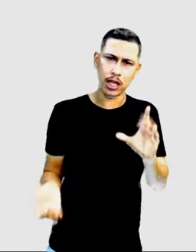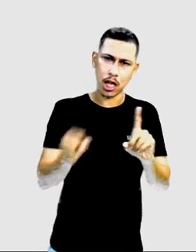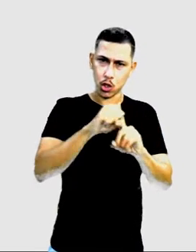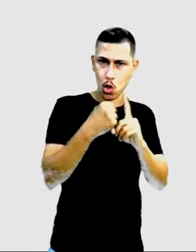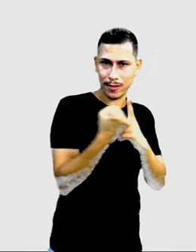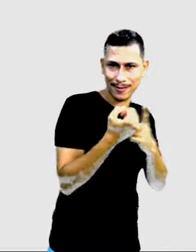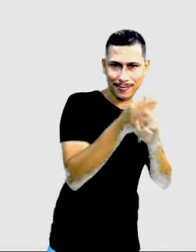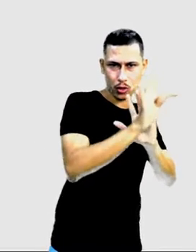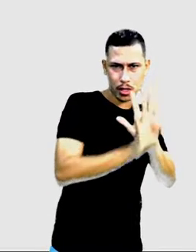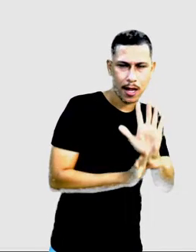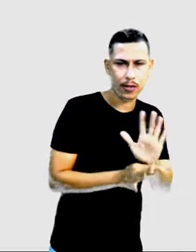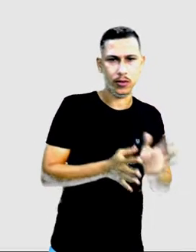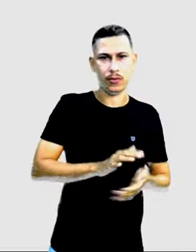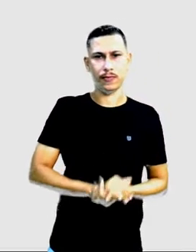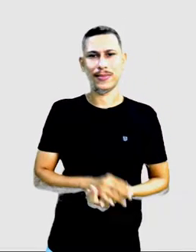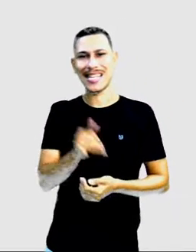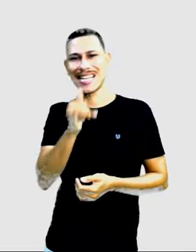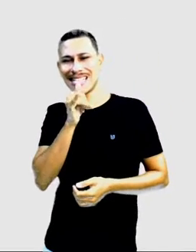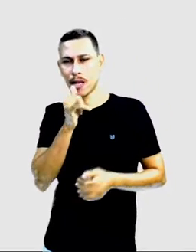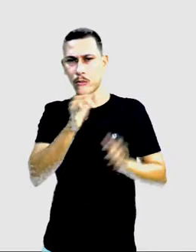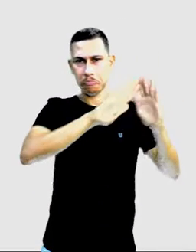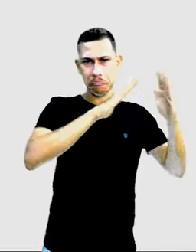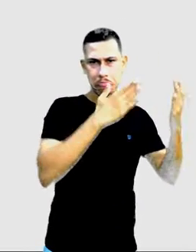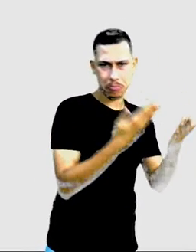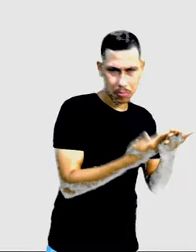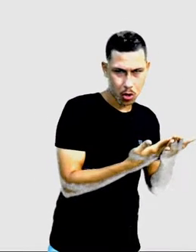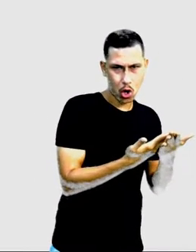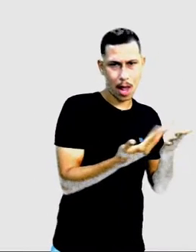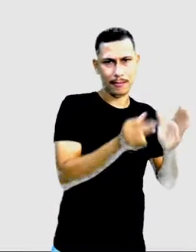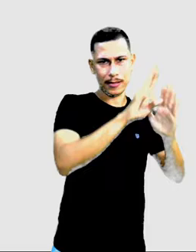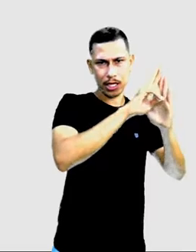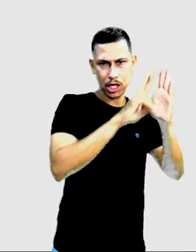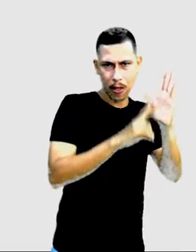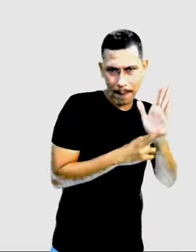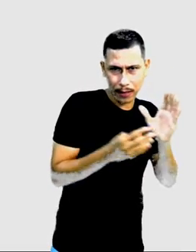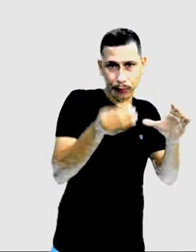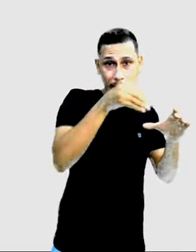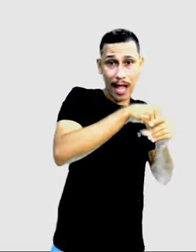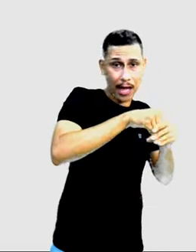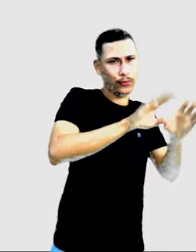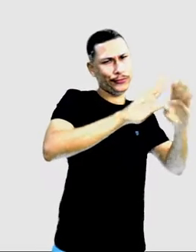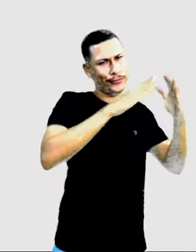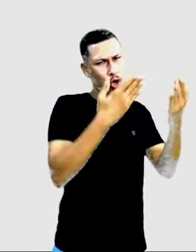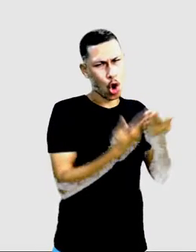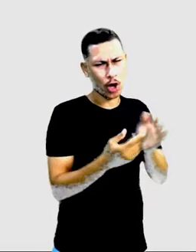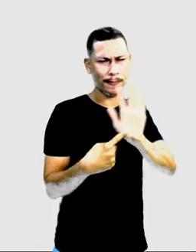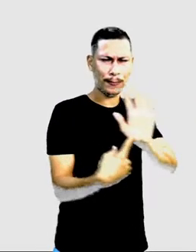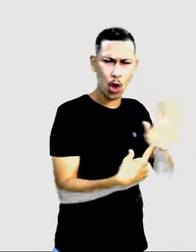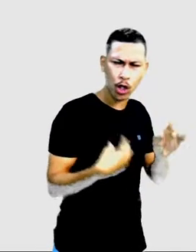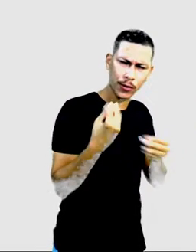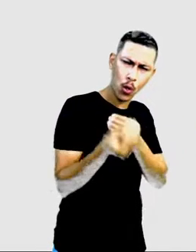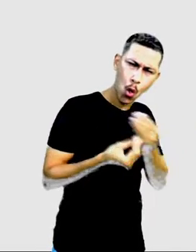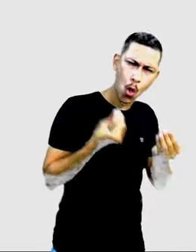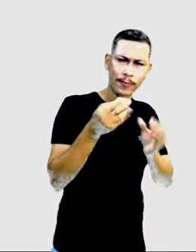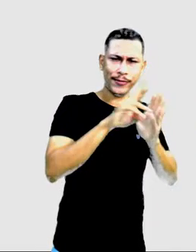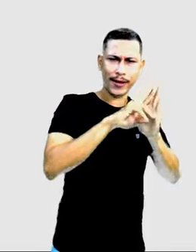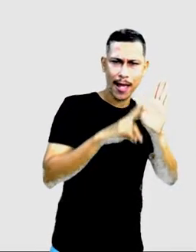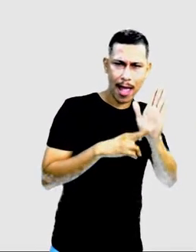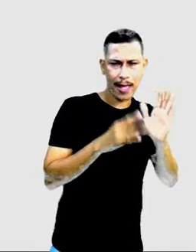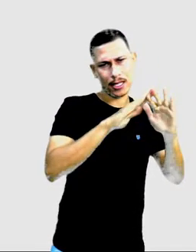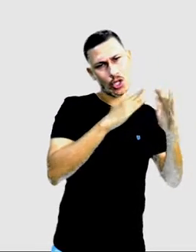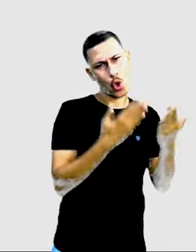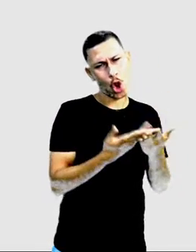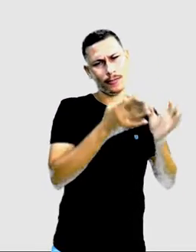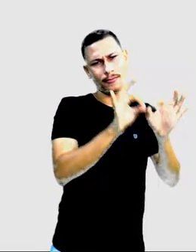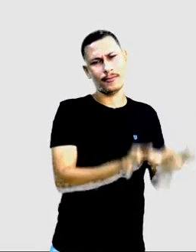textos aparecem. Na escola, um deles é o regimento escolar, que dita todas as normas que nós temos na escola.